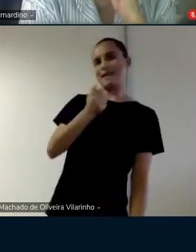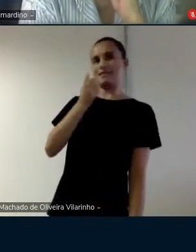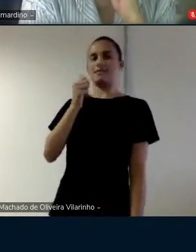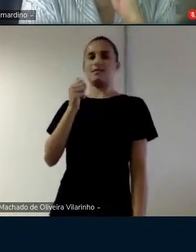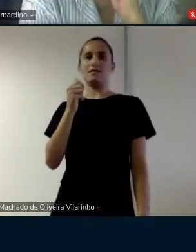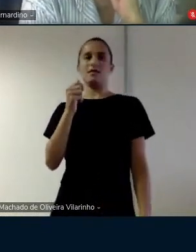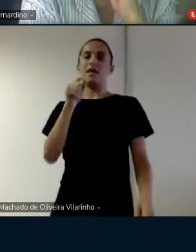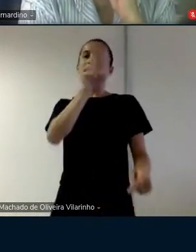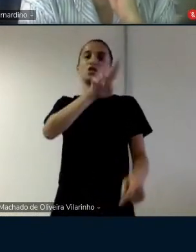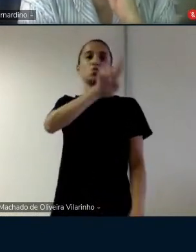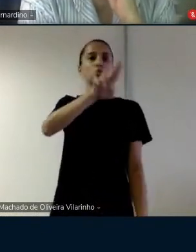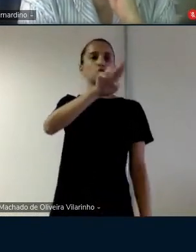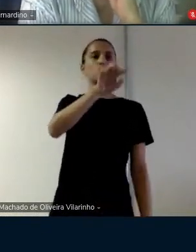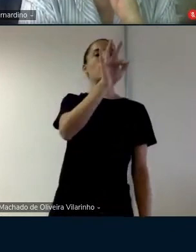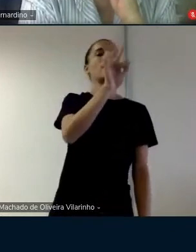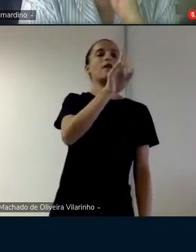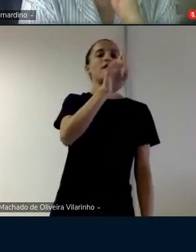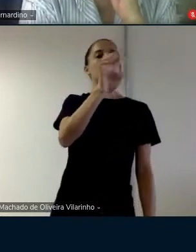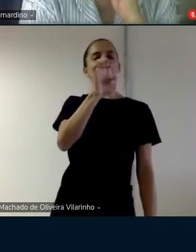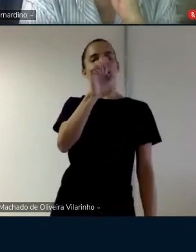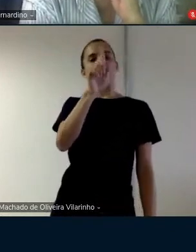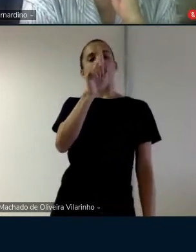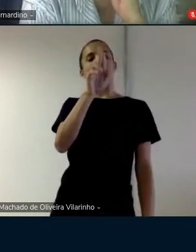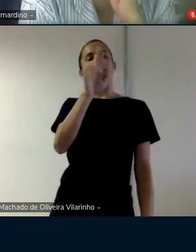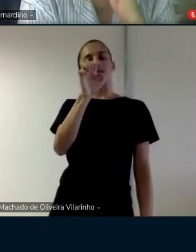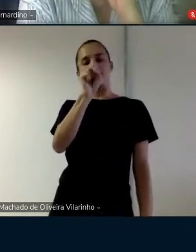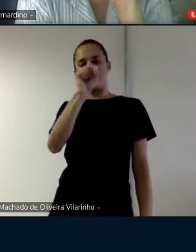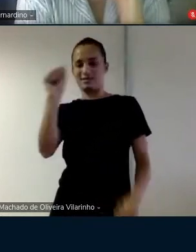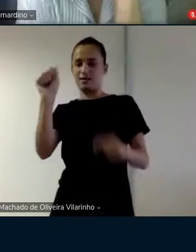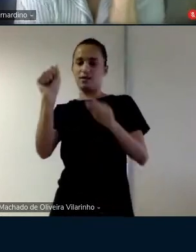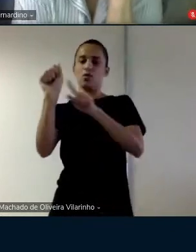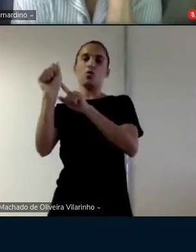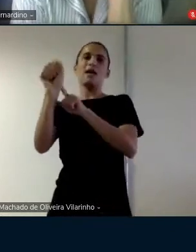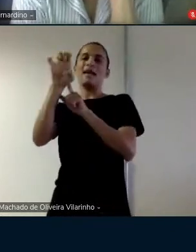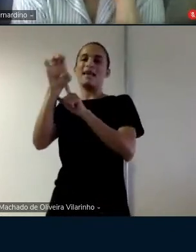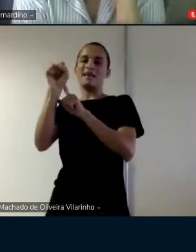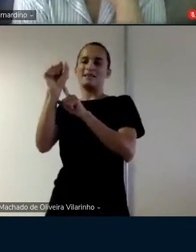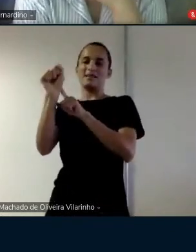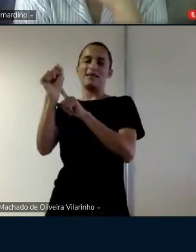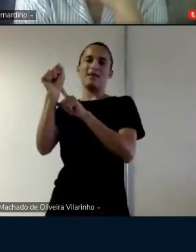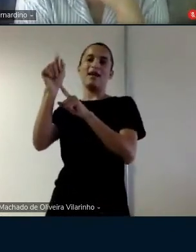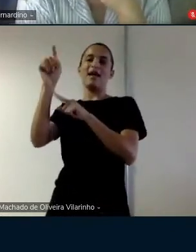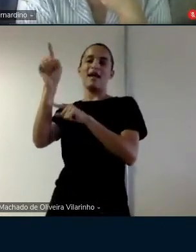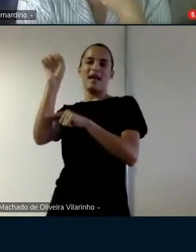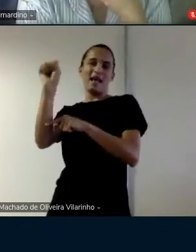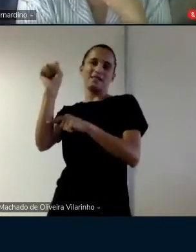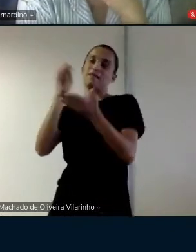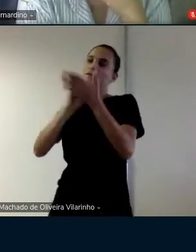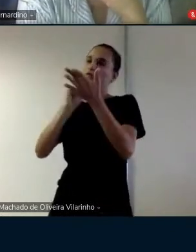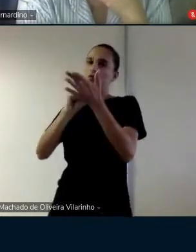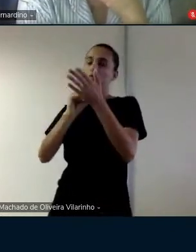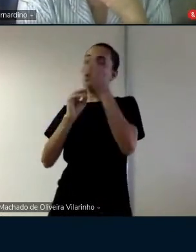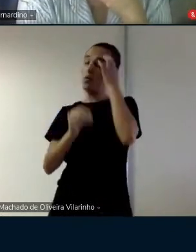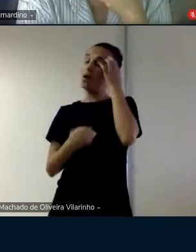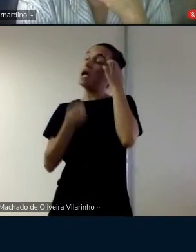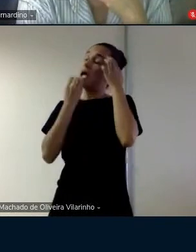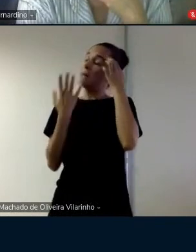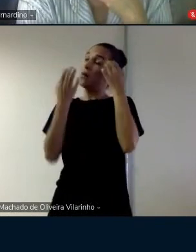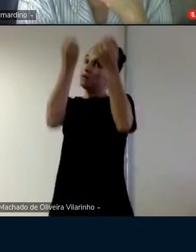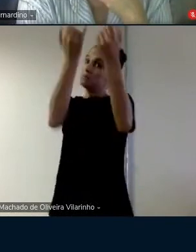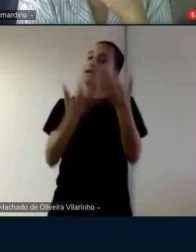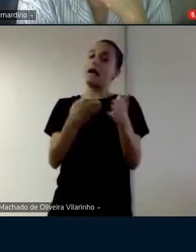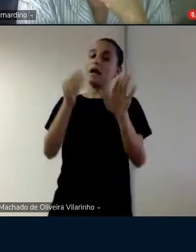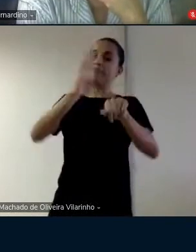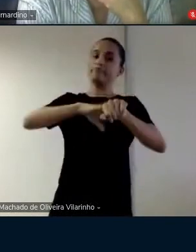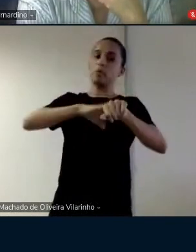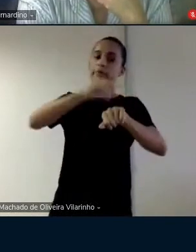o ex com o S não entendi foi só esse mesmo o substante aí é bom justificar no texto tá porque poderia ser